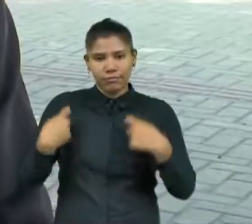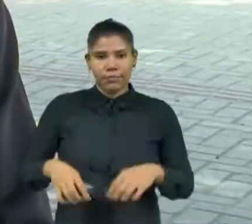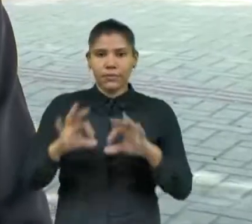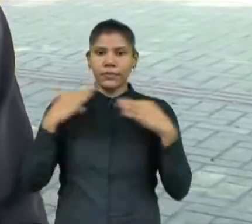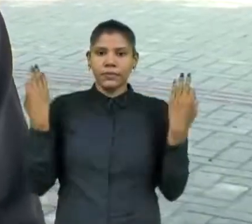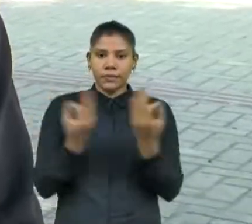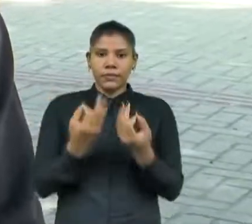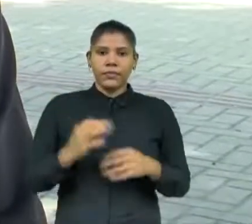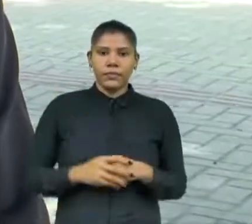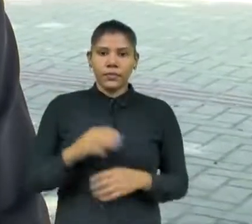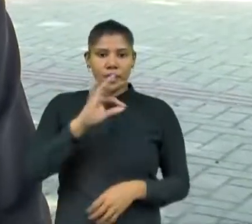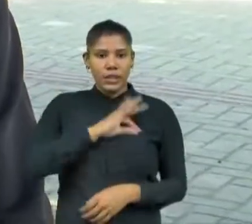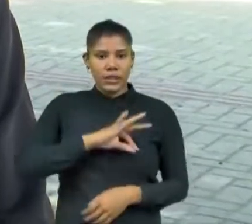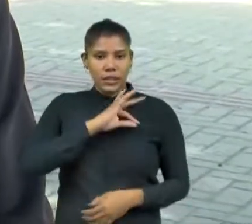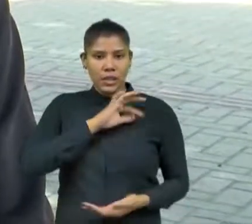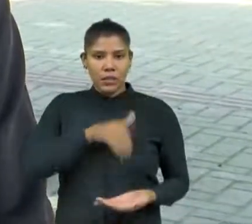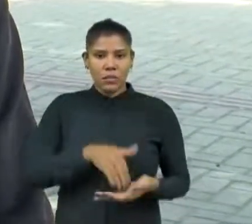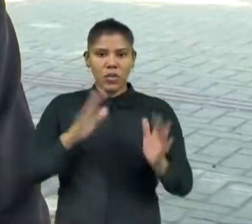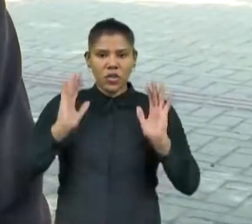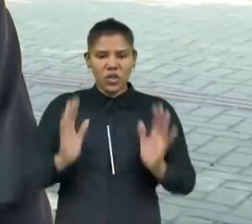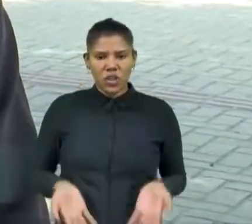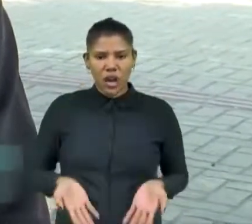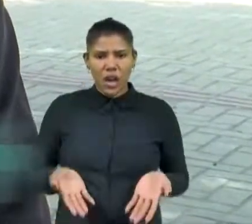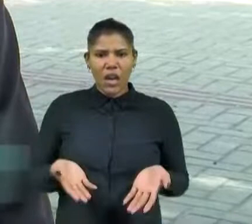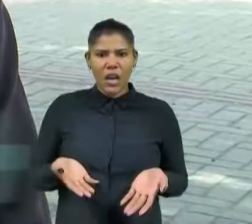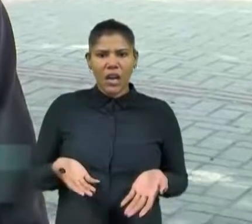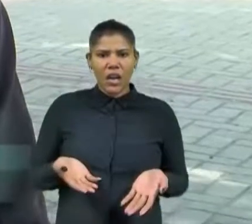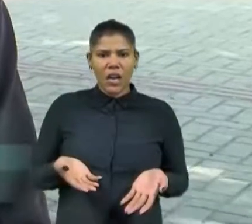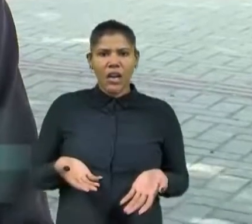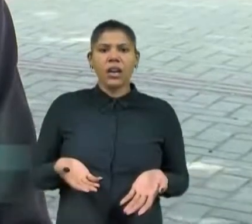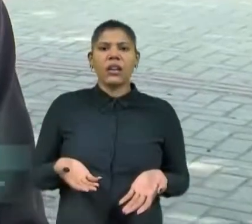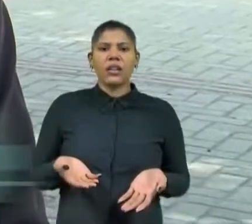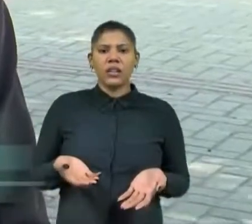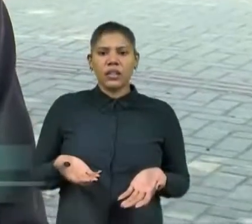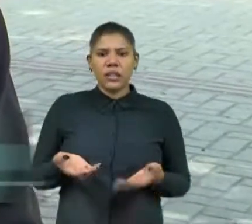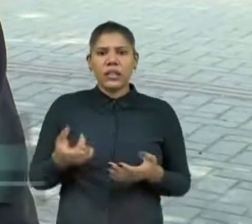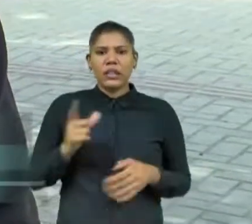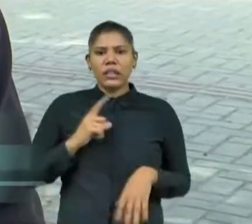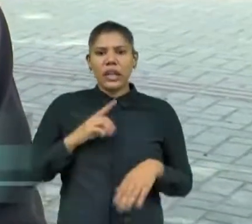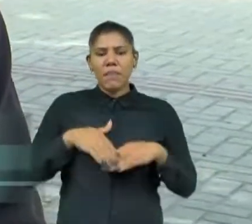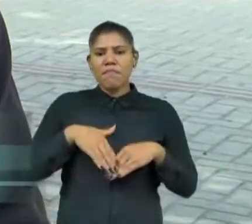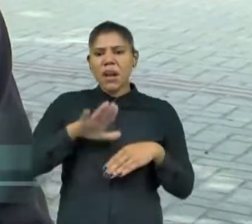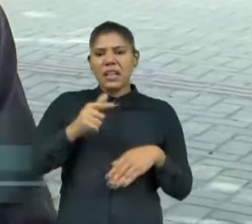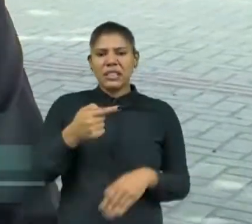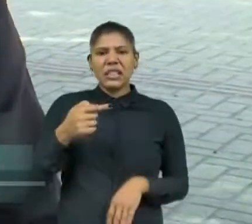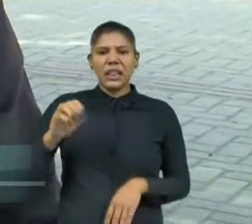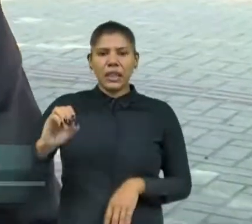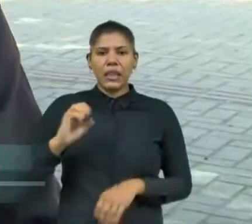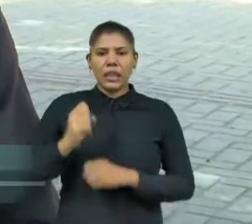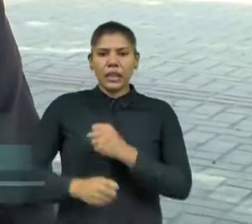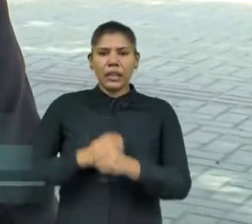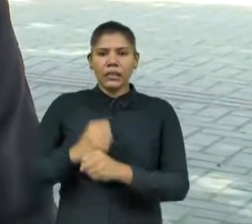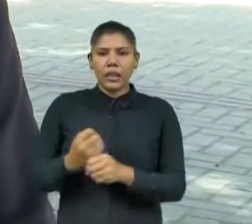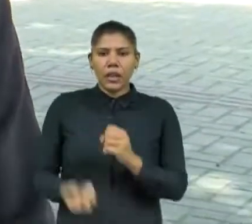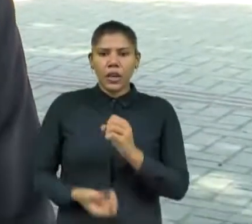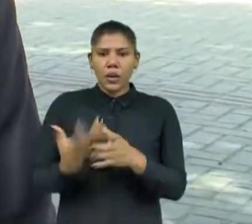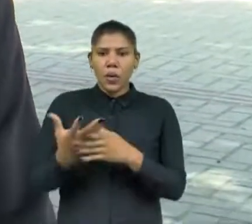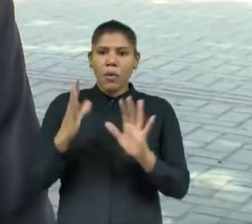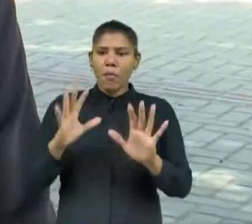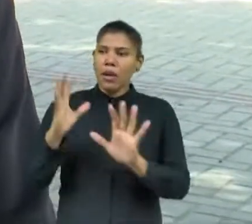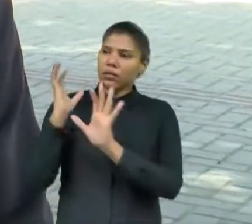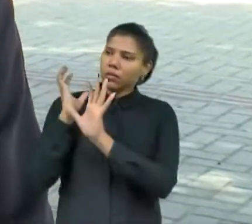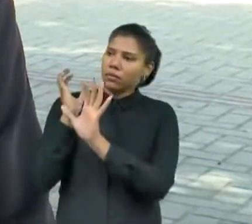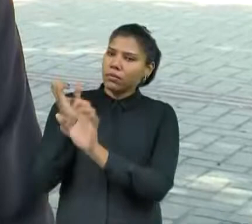mínimo já está aí, é um septa genal, tem mais de 70 anos, e a bem da verdade, ao longo desse tempo, ele